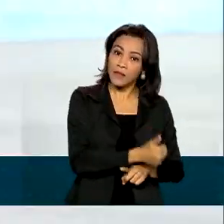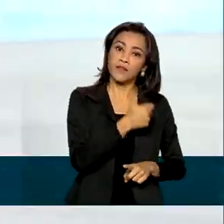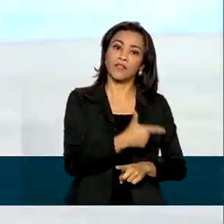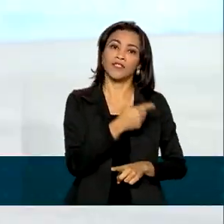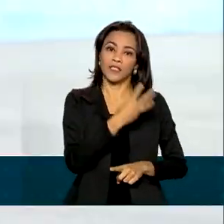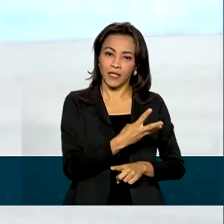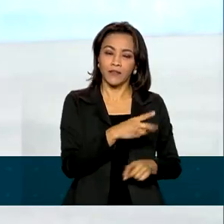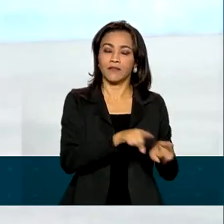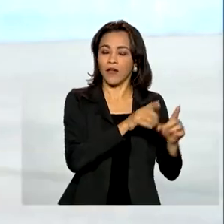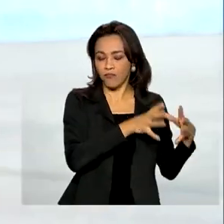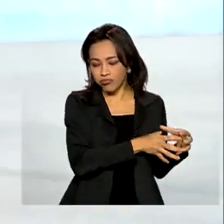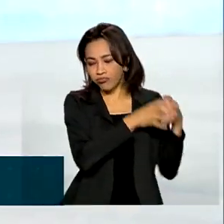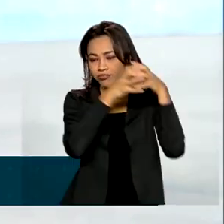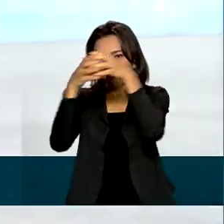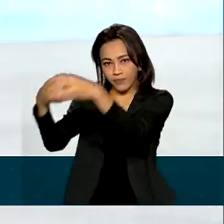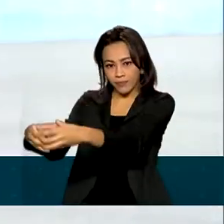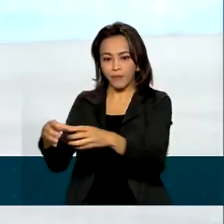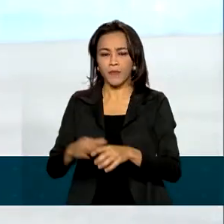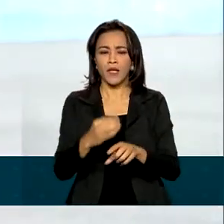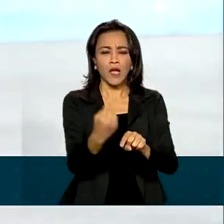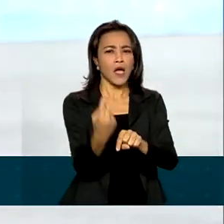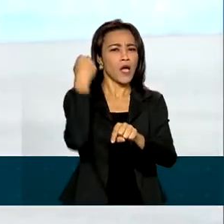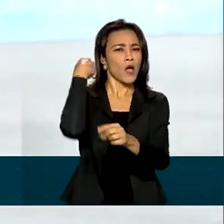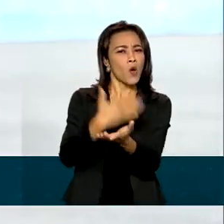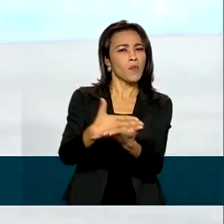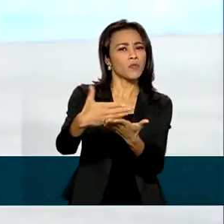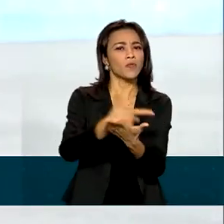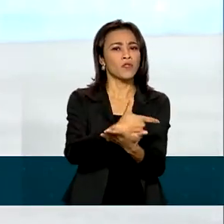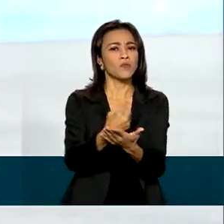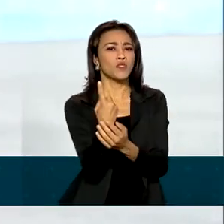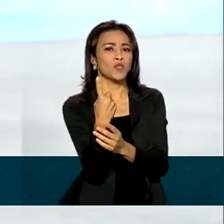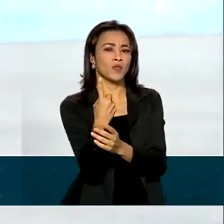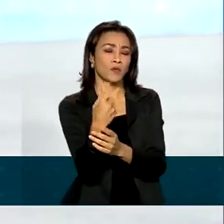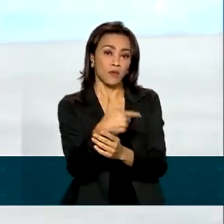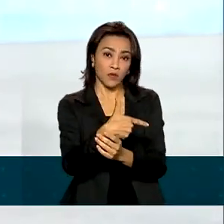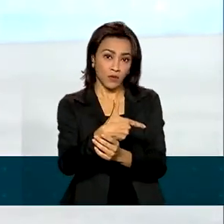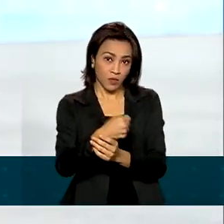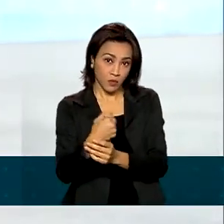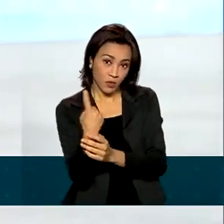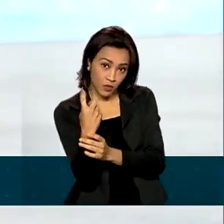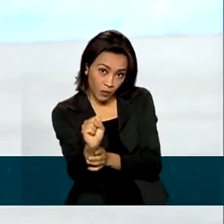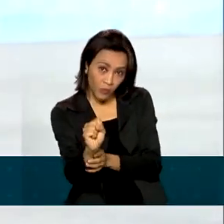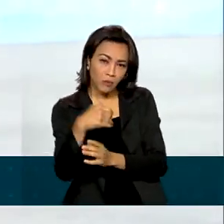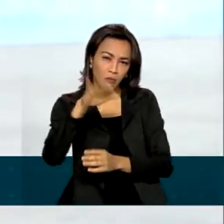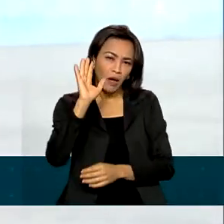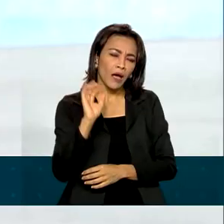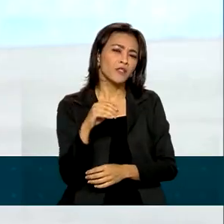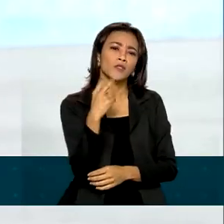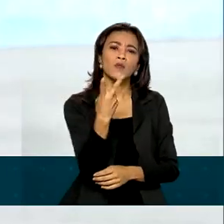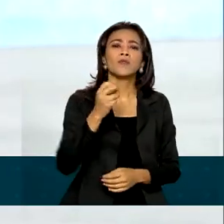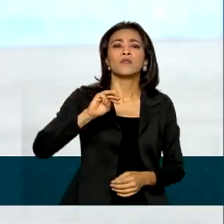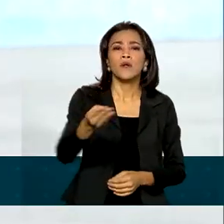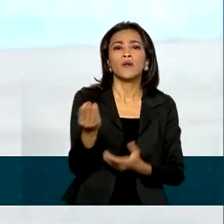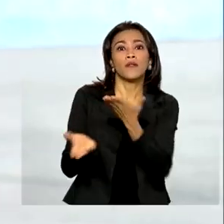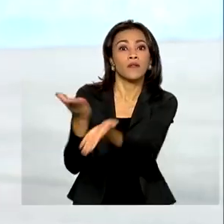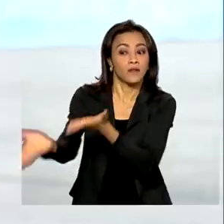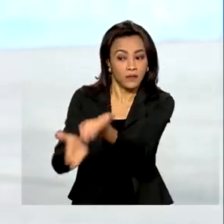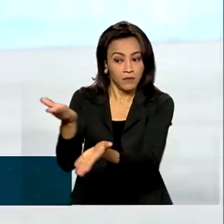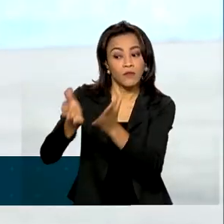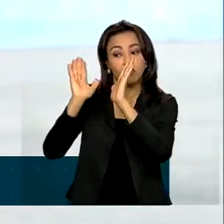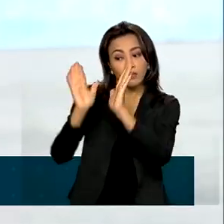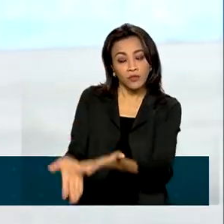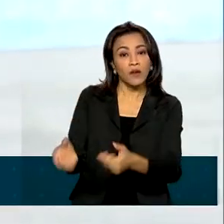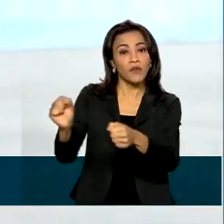operação acolhida teve início em 2018. Desde então, mais de 2 milhões de atendimentos foram realizados na fronteira.